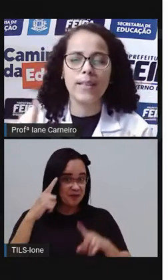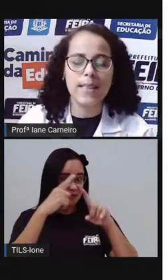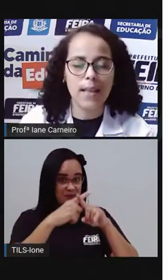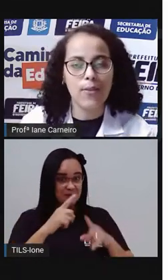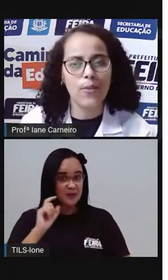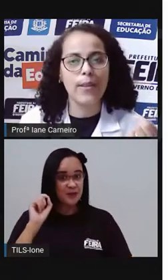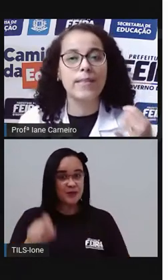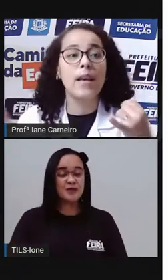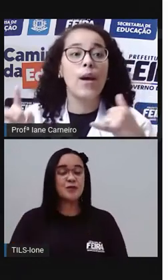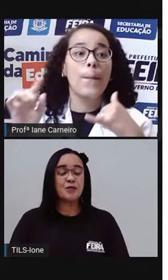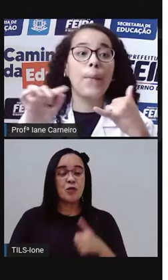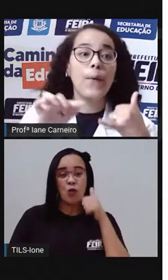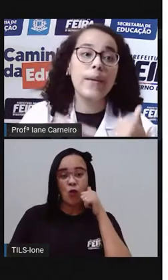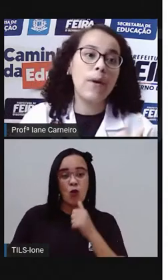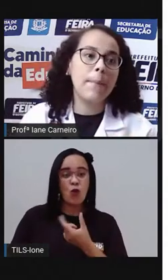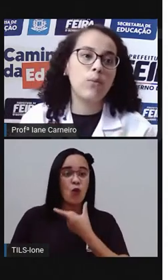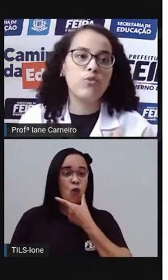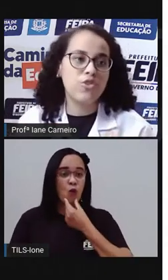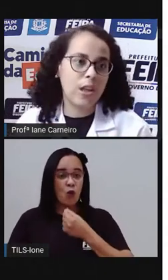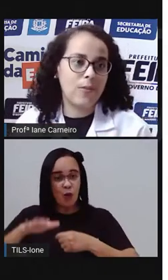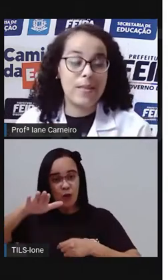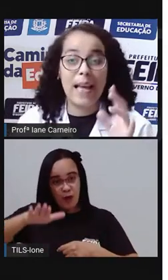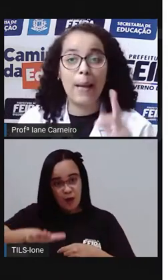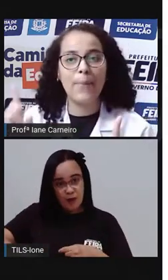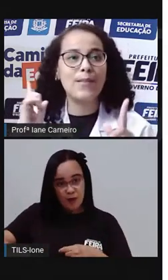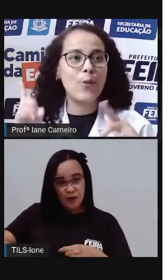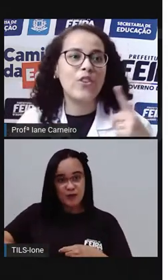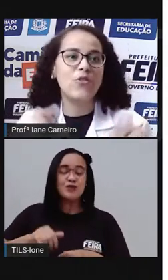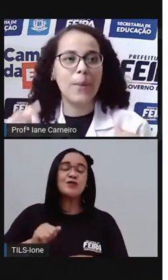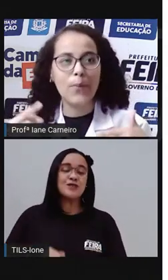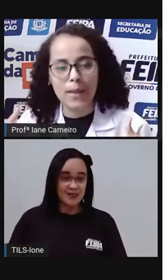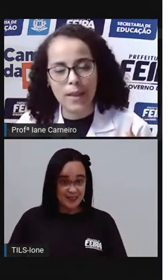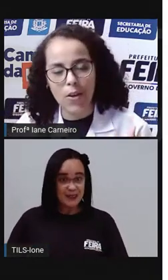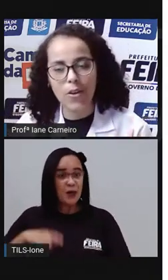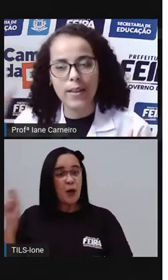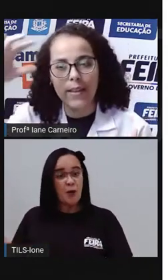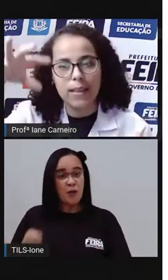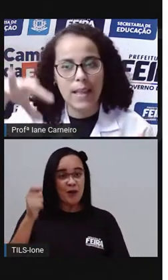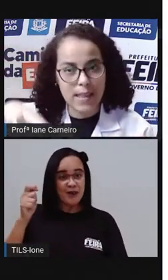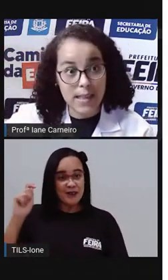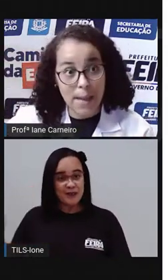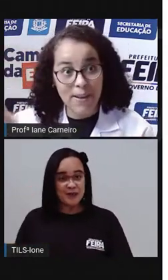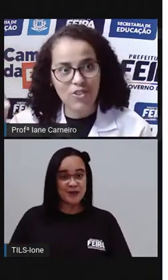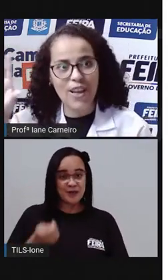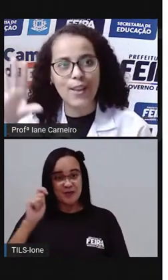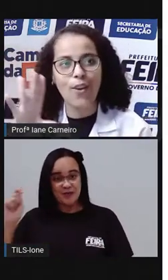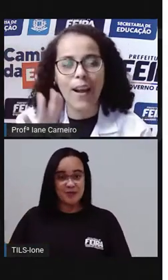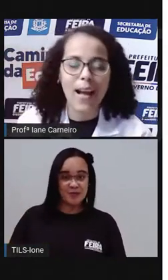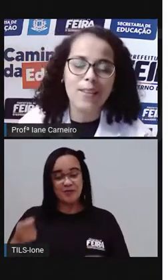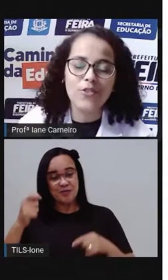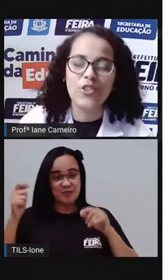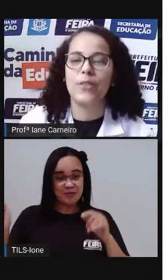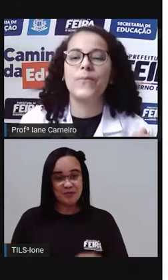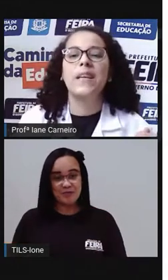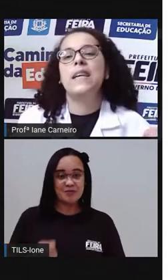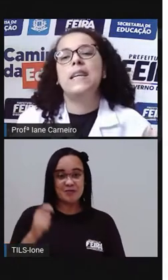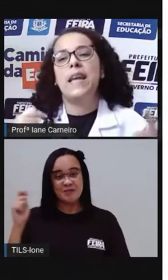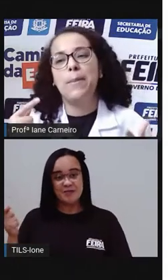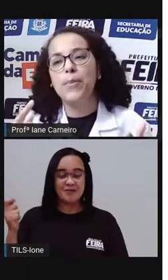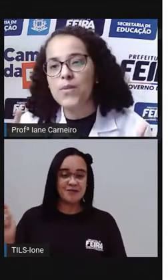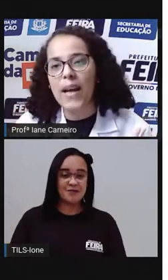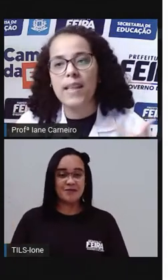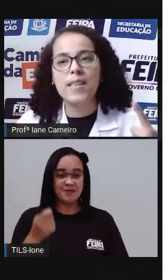senhoras e senhores, ponham a mão no chão, e aí a pessoa que estiver pulando a corda tem que se abaixar, tocar no chão,